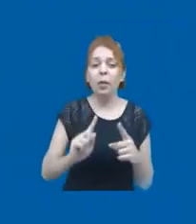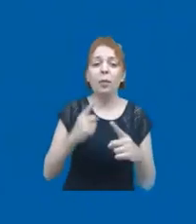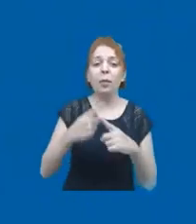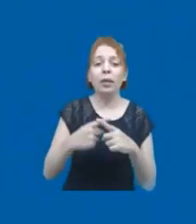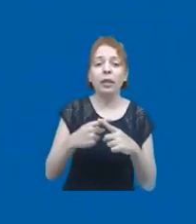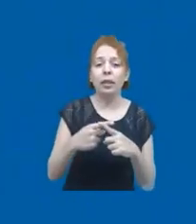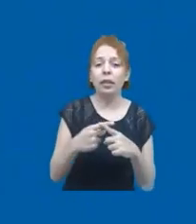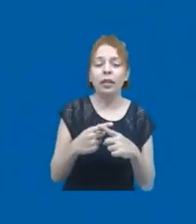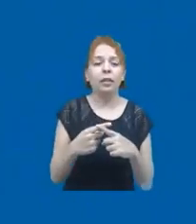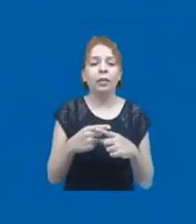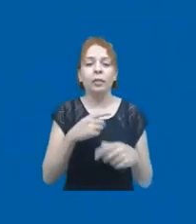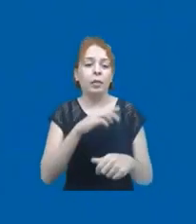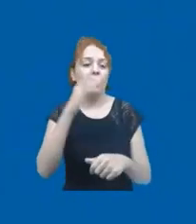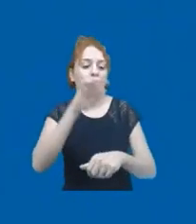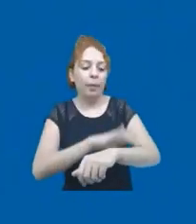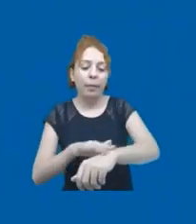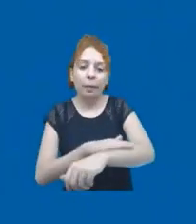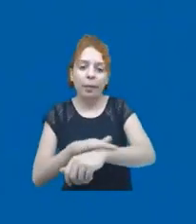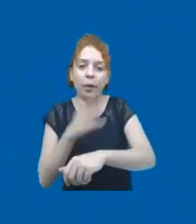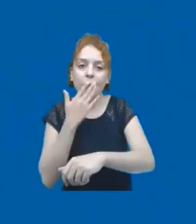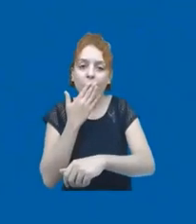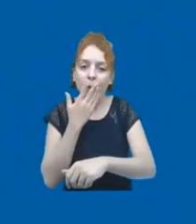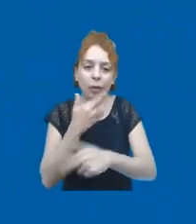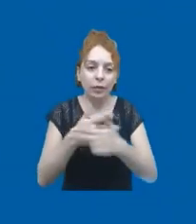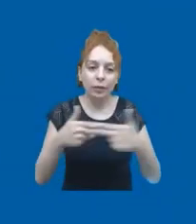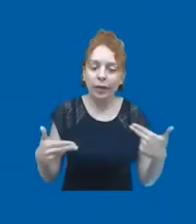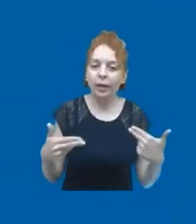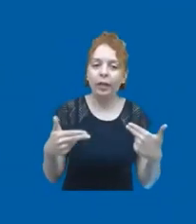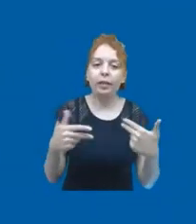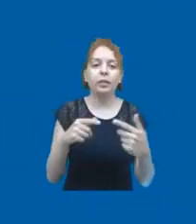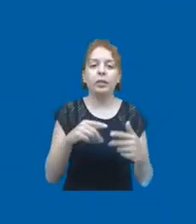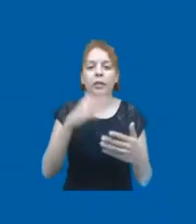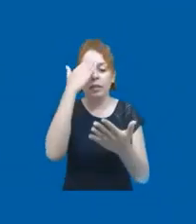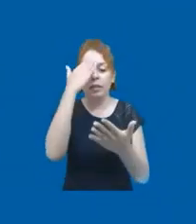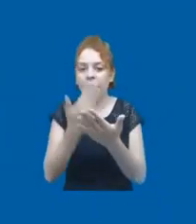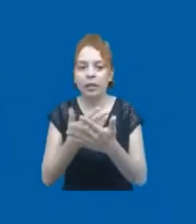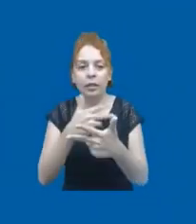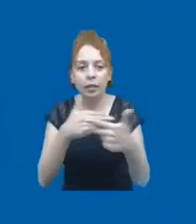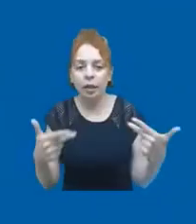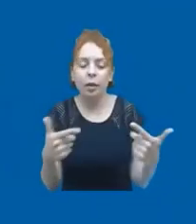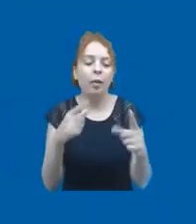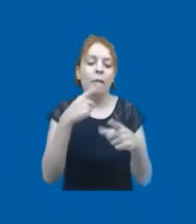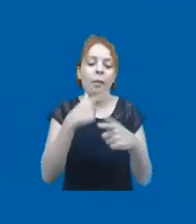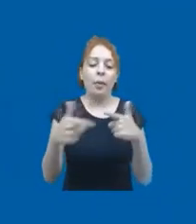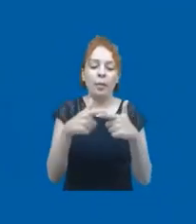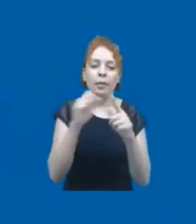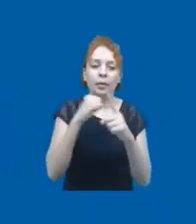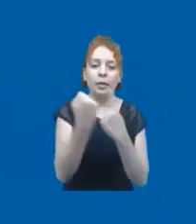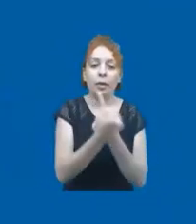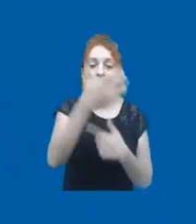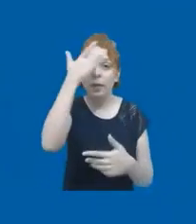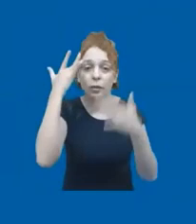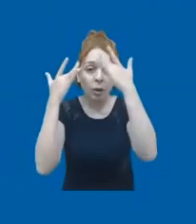conta de cor da pele, por conta de credos, por conta de problemas sociais, as pessoas foram